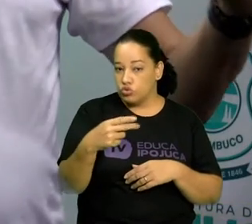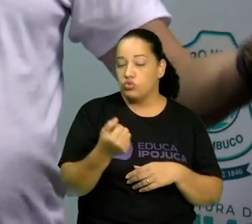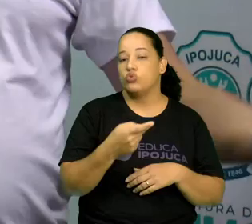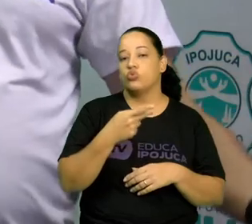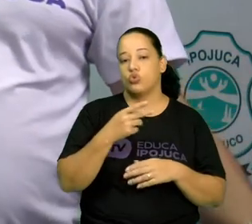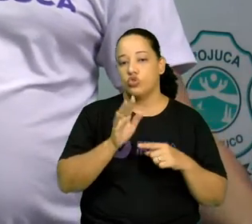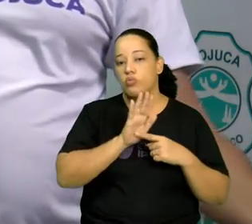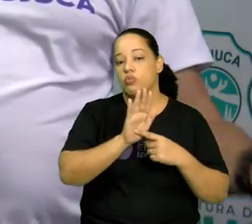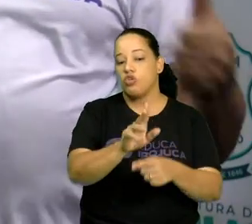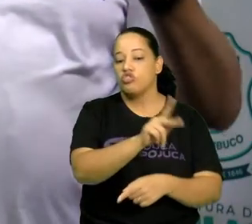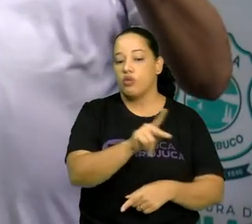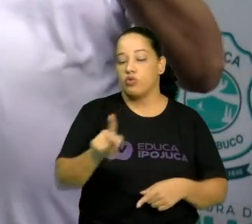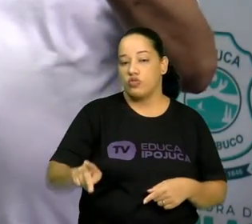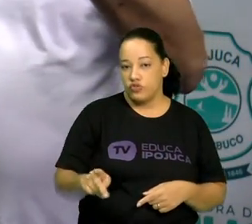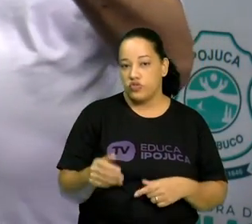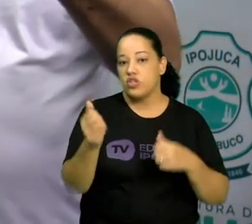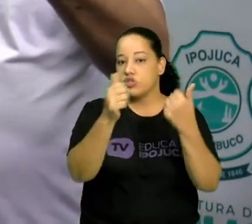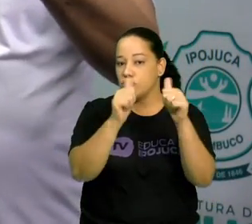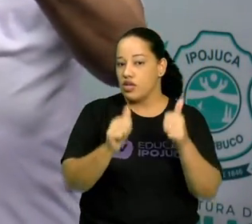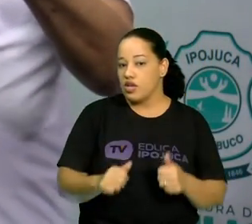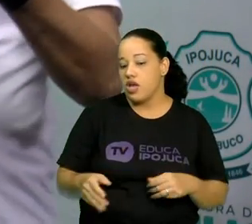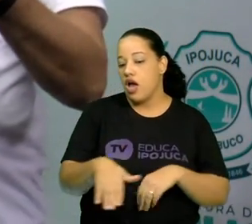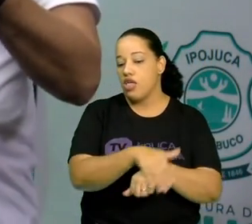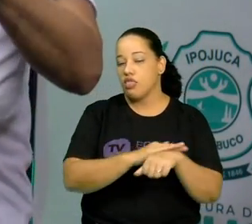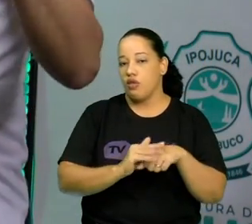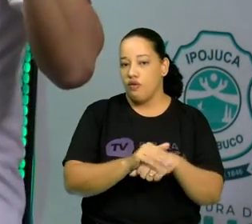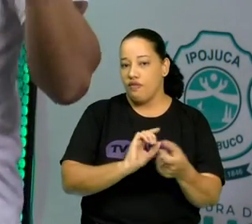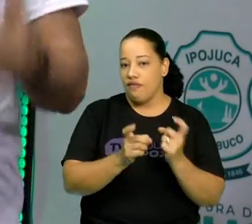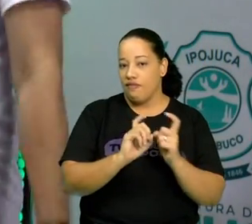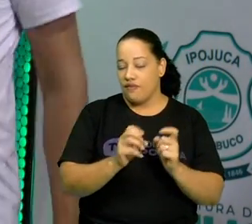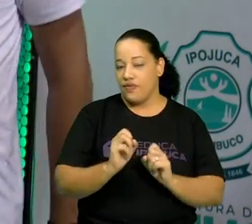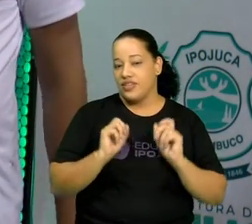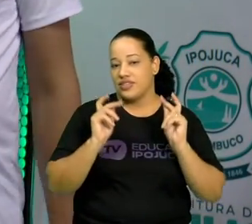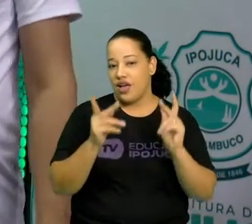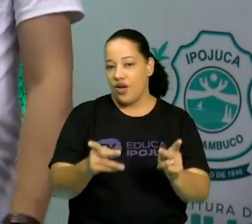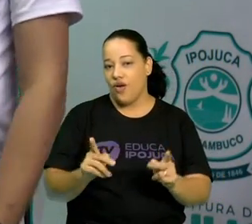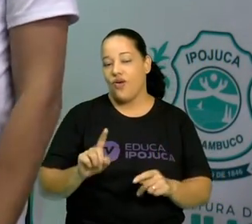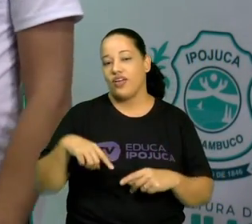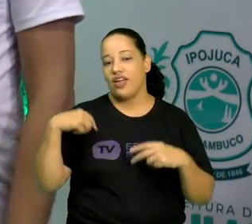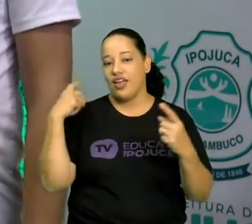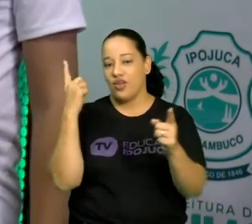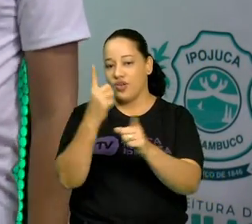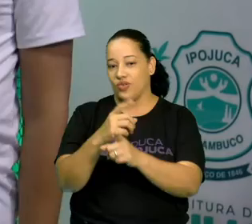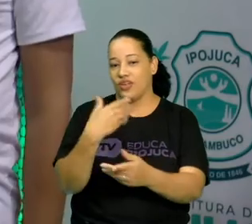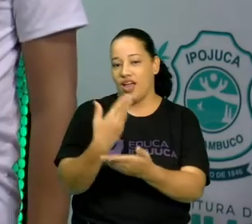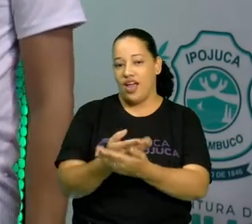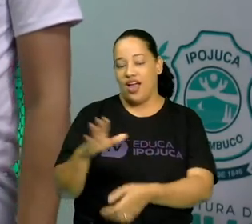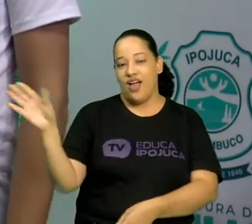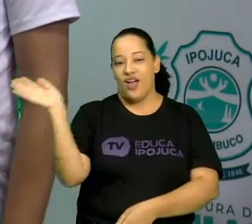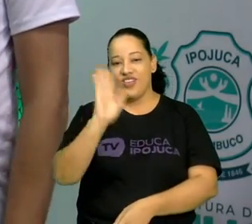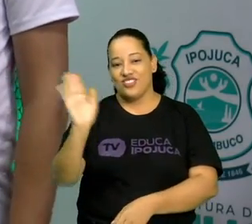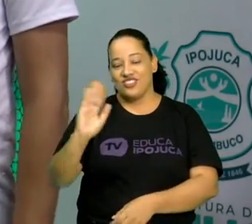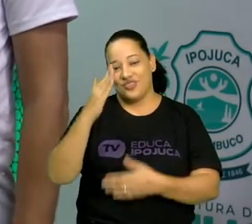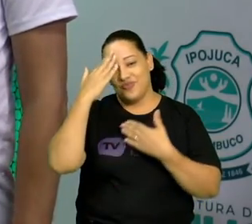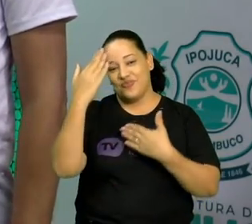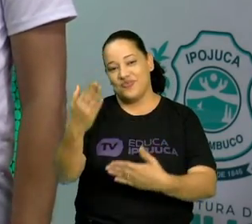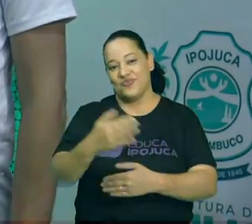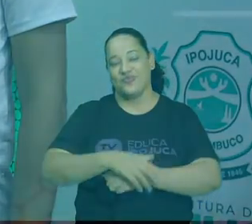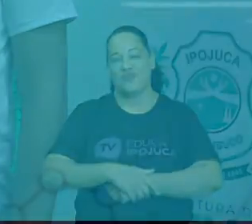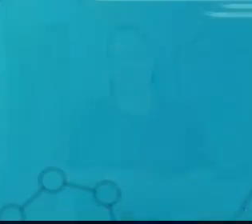professor ou professora de arte e bata aquele papo. Beleza? E a gente se vê na próxima aula. Tchau, pessoal. Valeu!